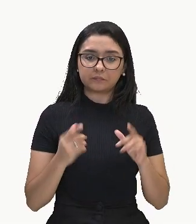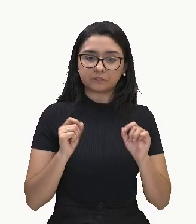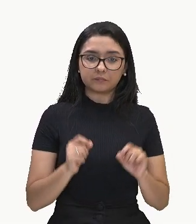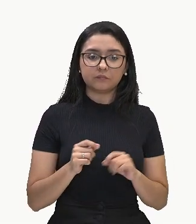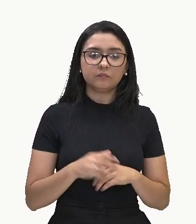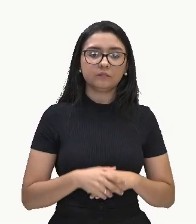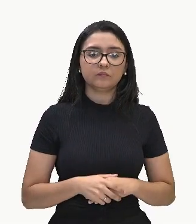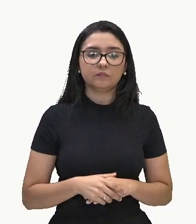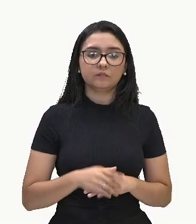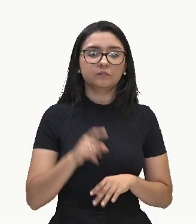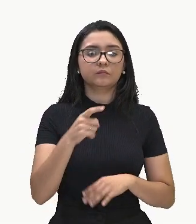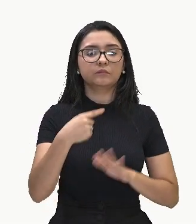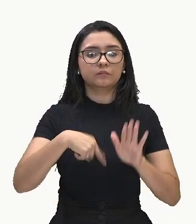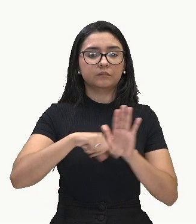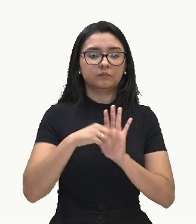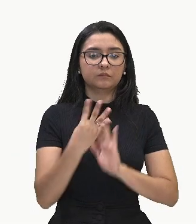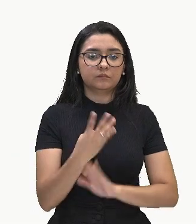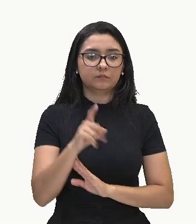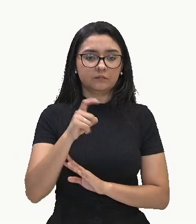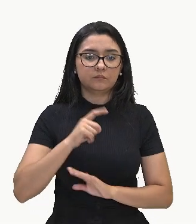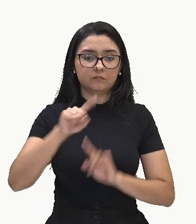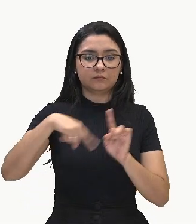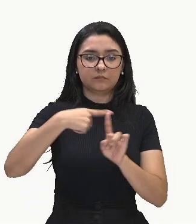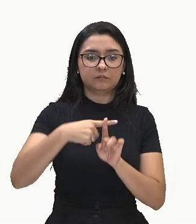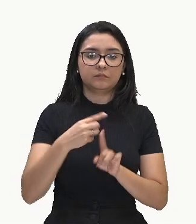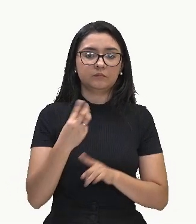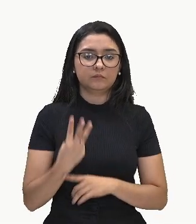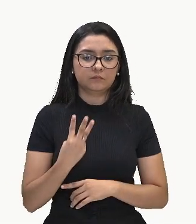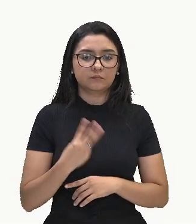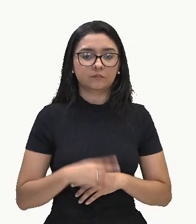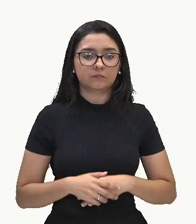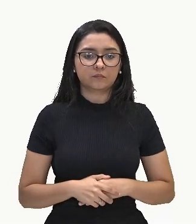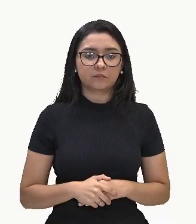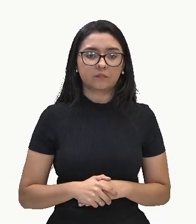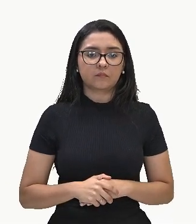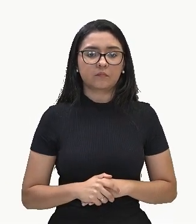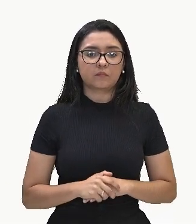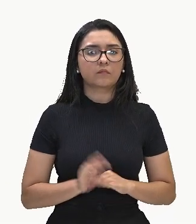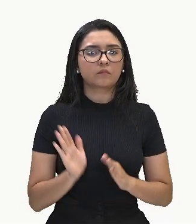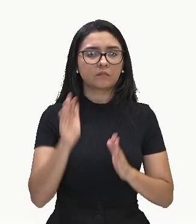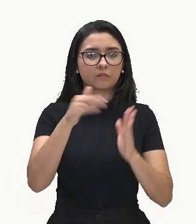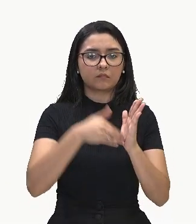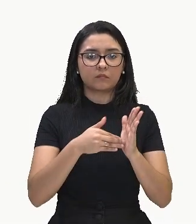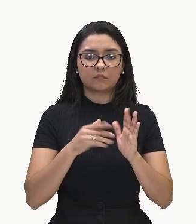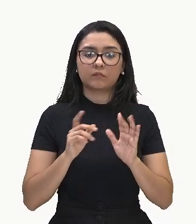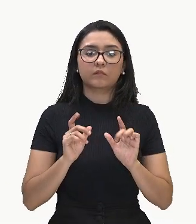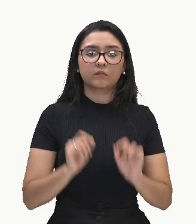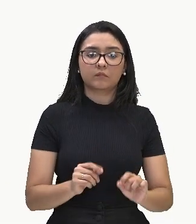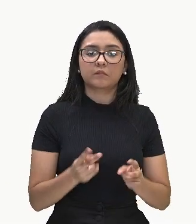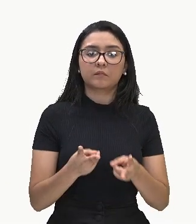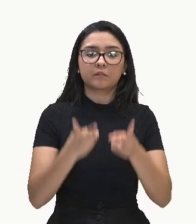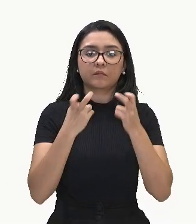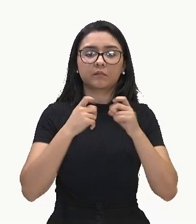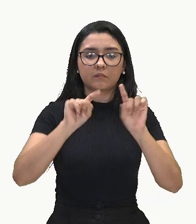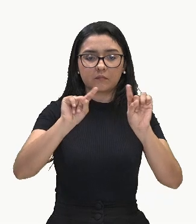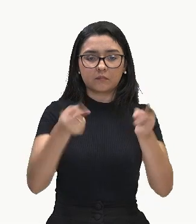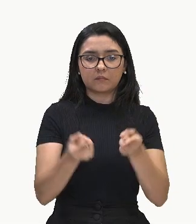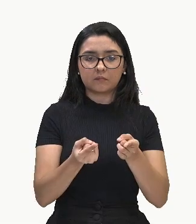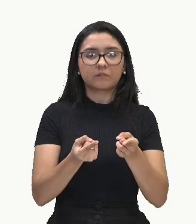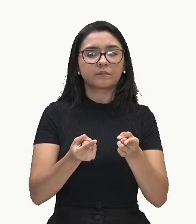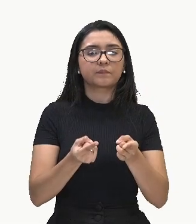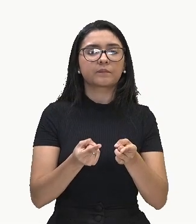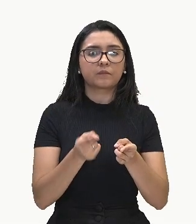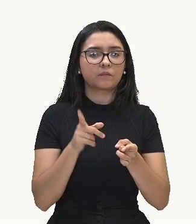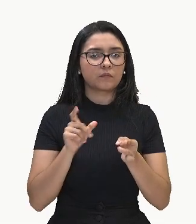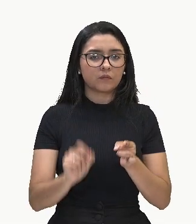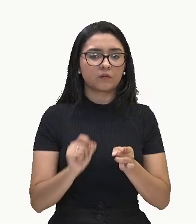mais 3. Certo? Chegamos aqui, ó. Já vimos que o